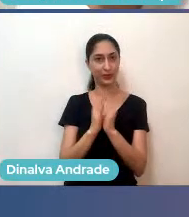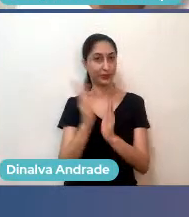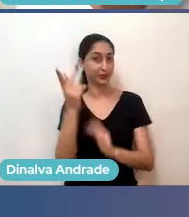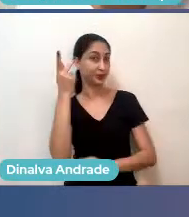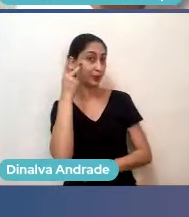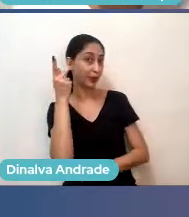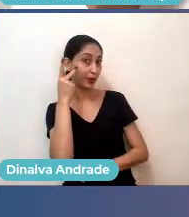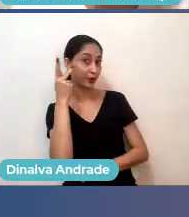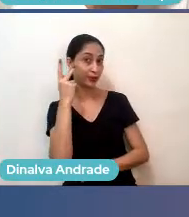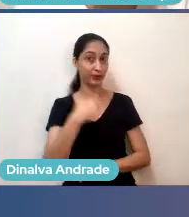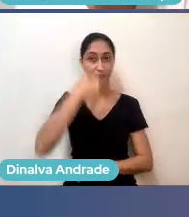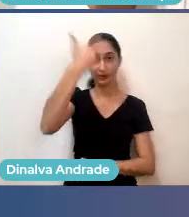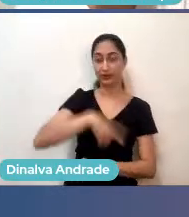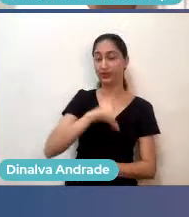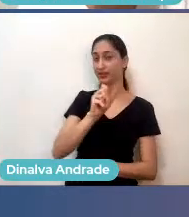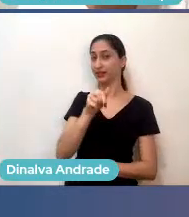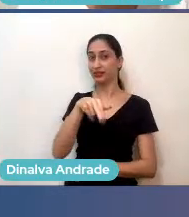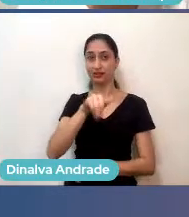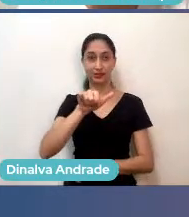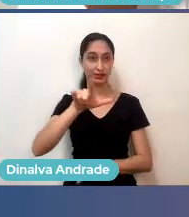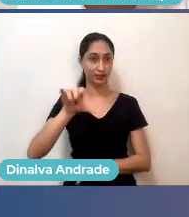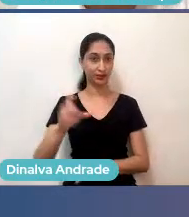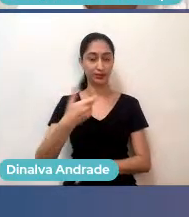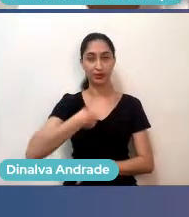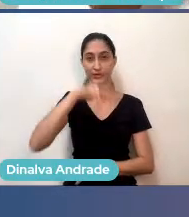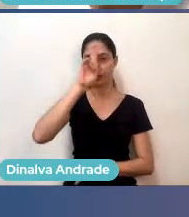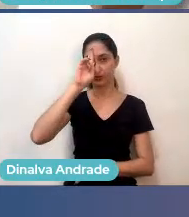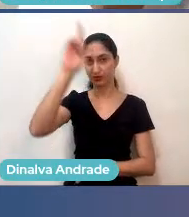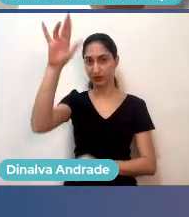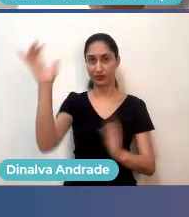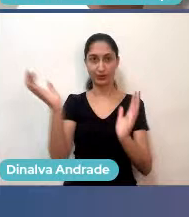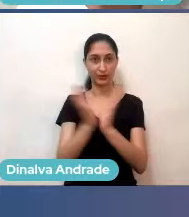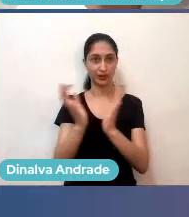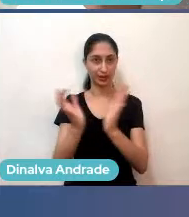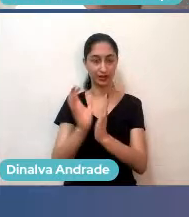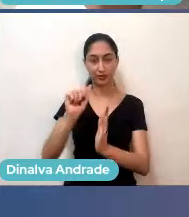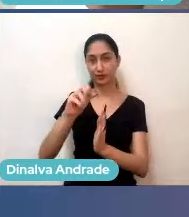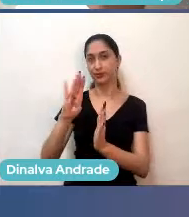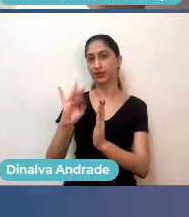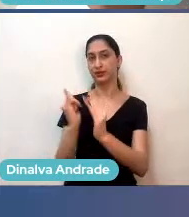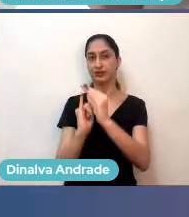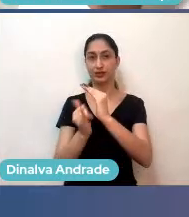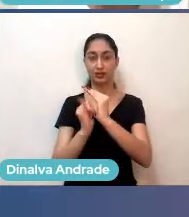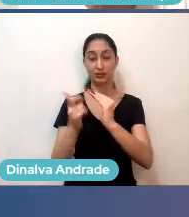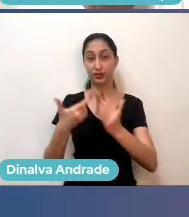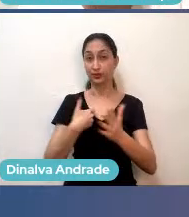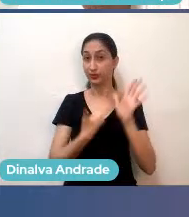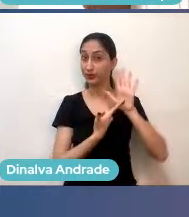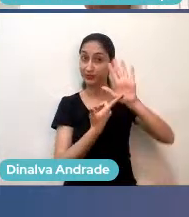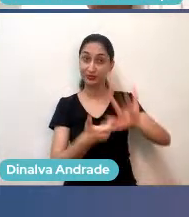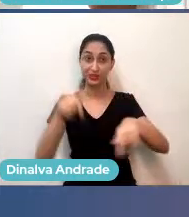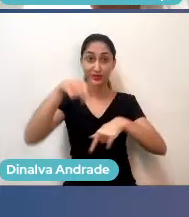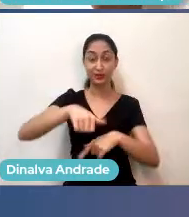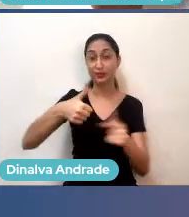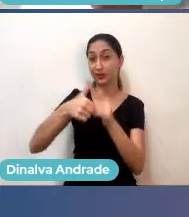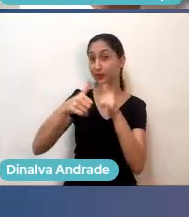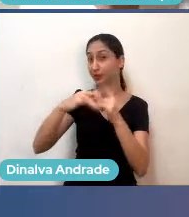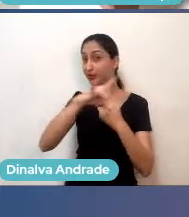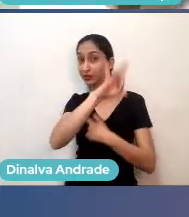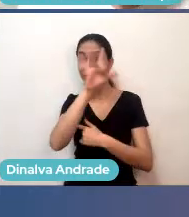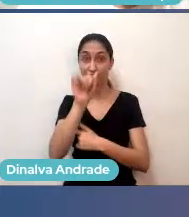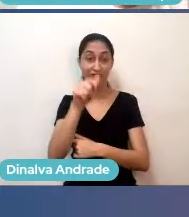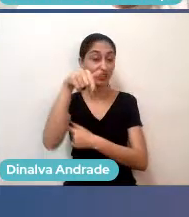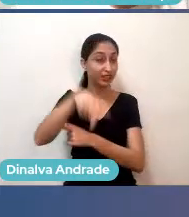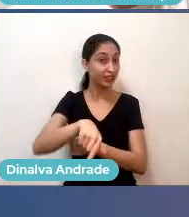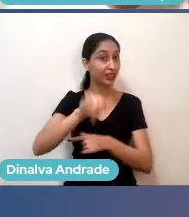conhece, sou Danilo Picucci, diretor do time de comunidades da B Startups e vou apresentar aqui hoje o primeiro dia do Startup On, o dia do Pernambuco